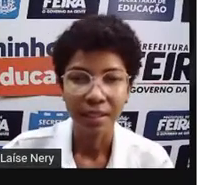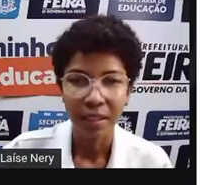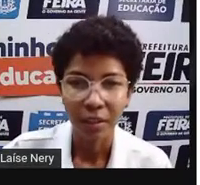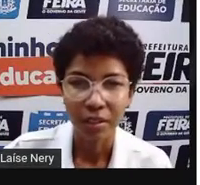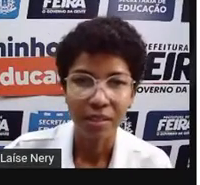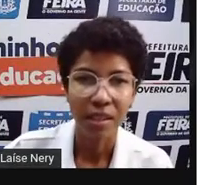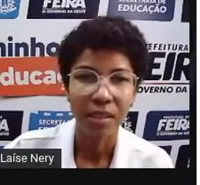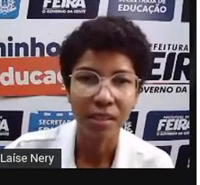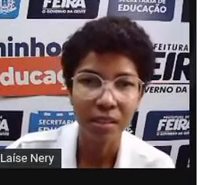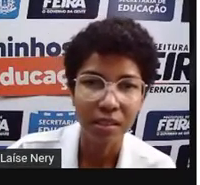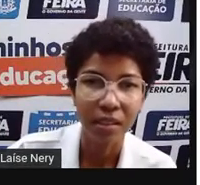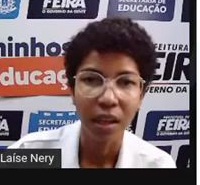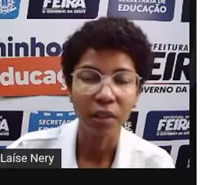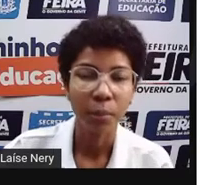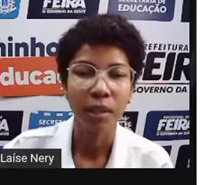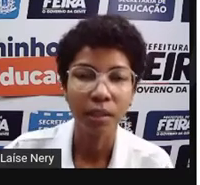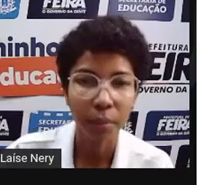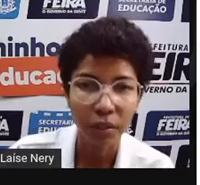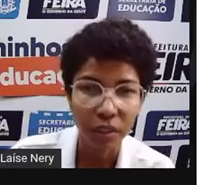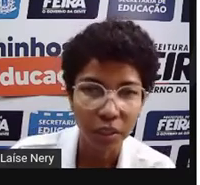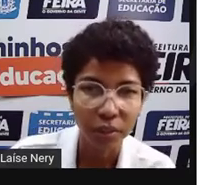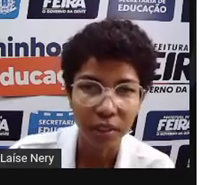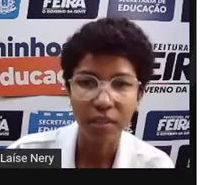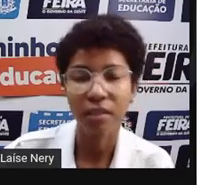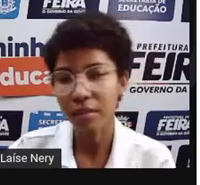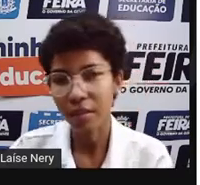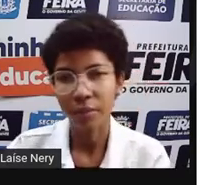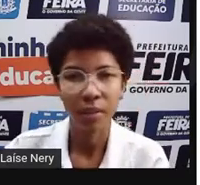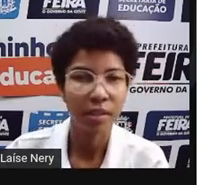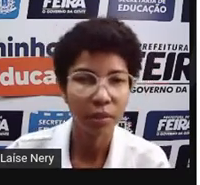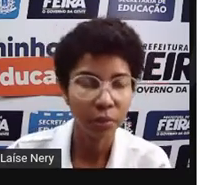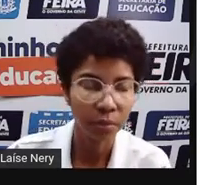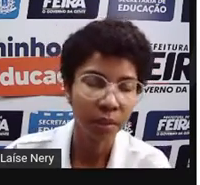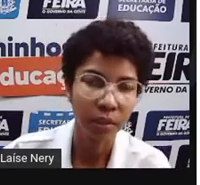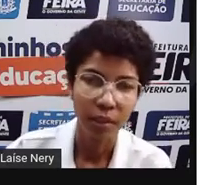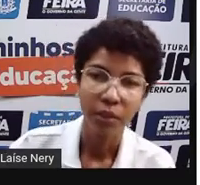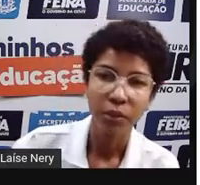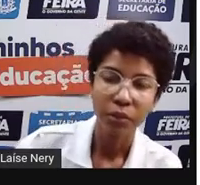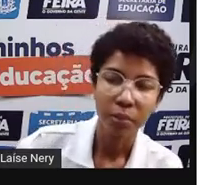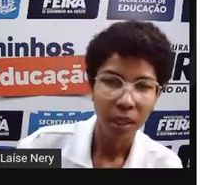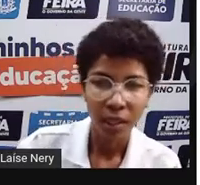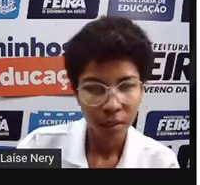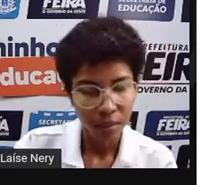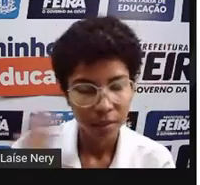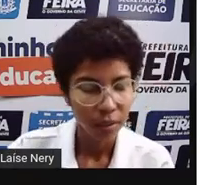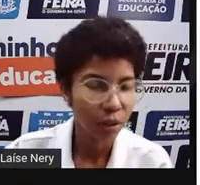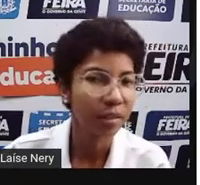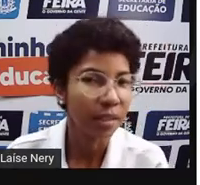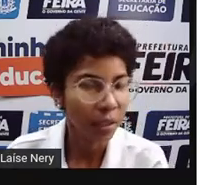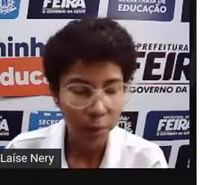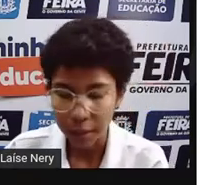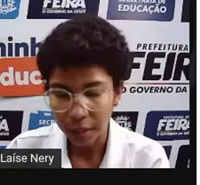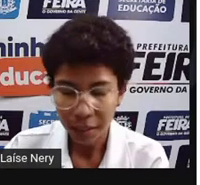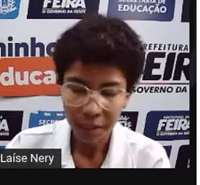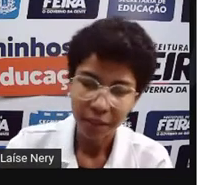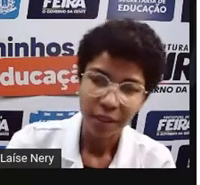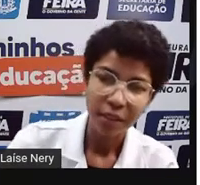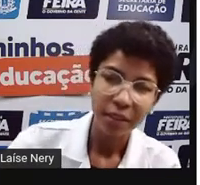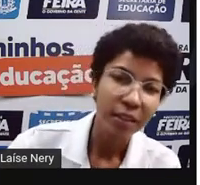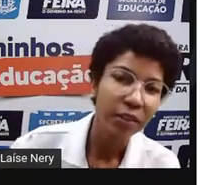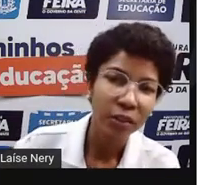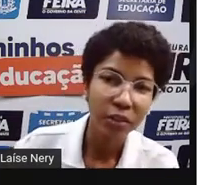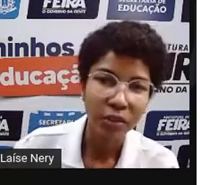Sim, aula de ciências recomendada para o estágio 3. Se você não é dessa turma, tudo bem, eu te aceito aqui